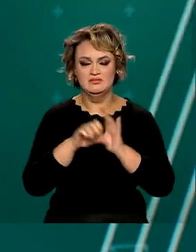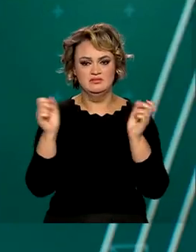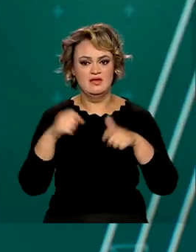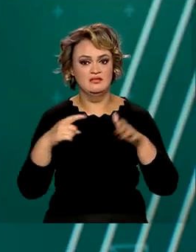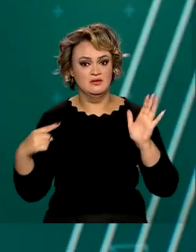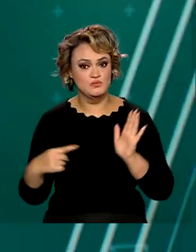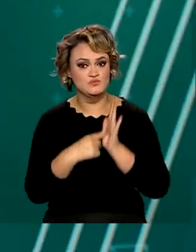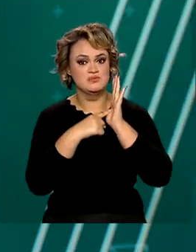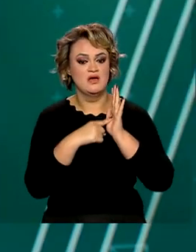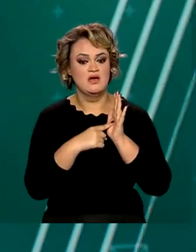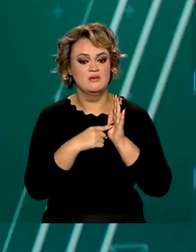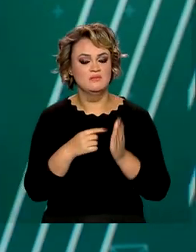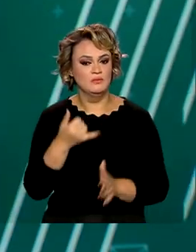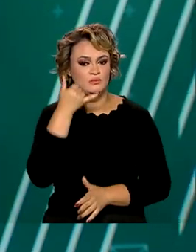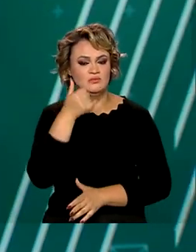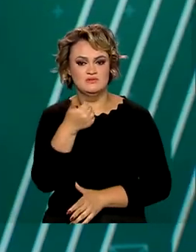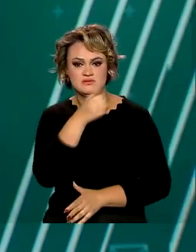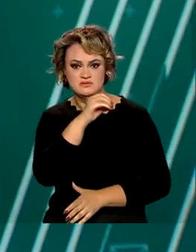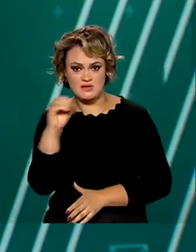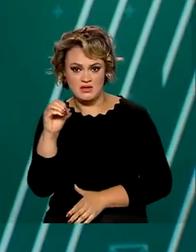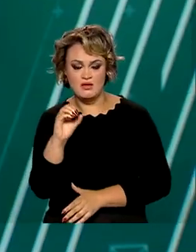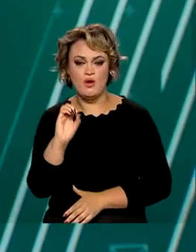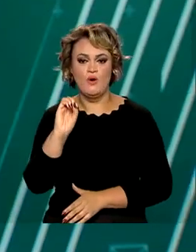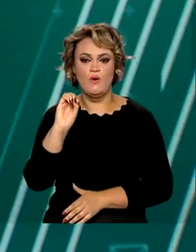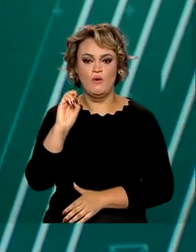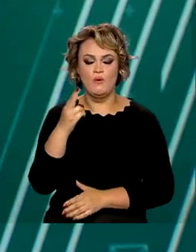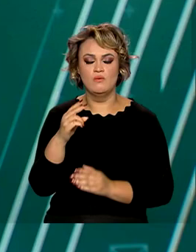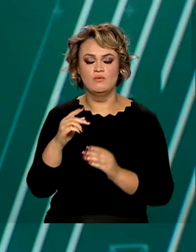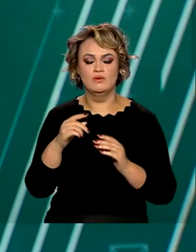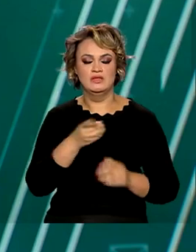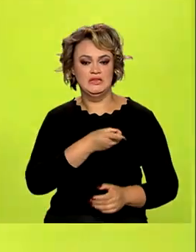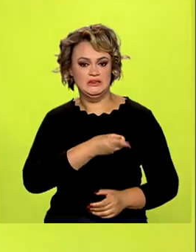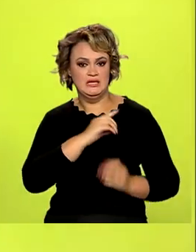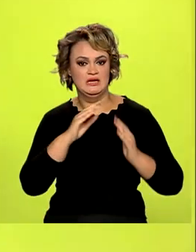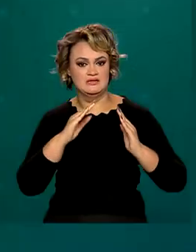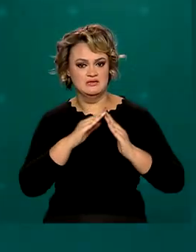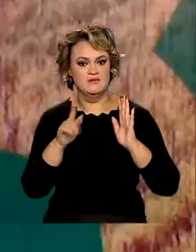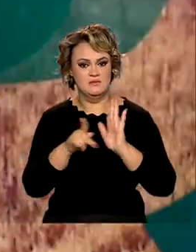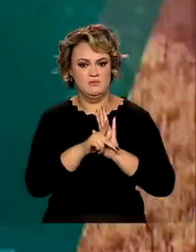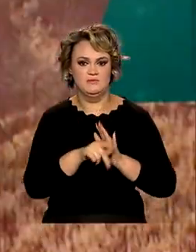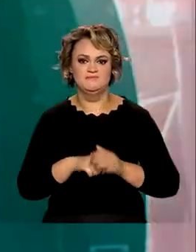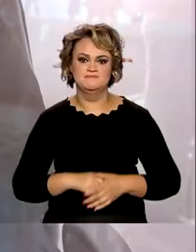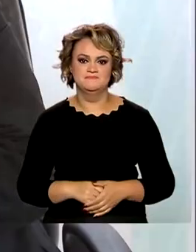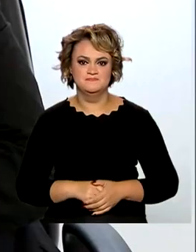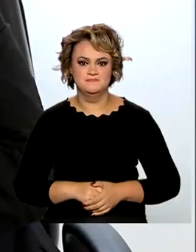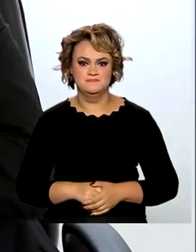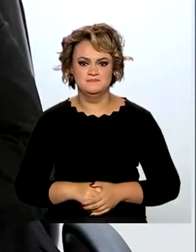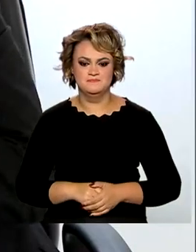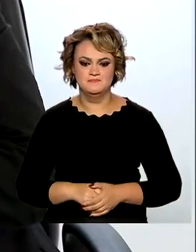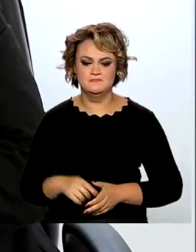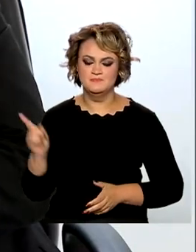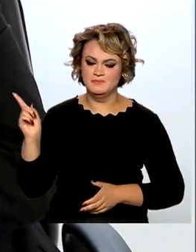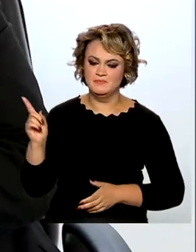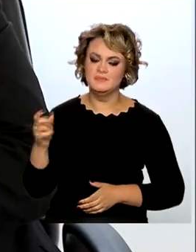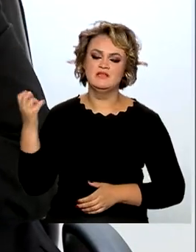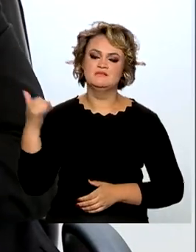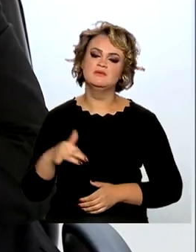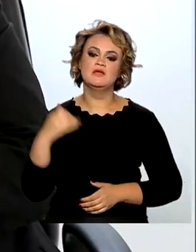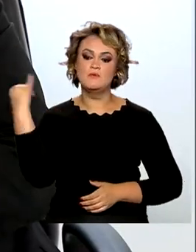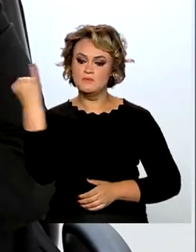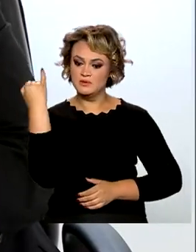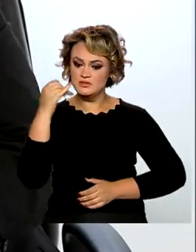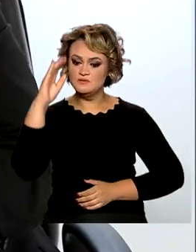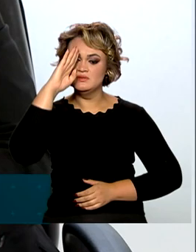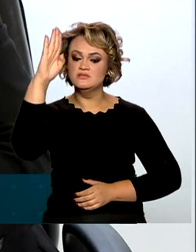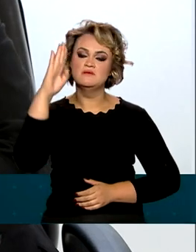denunciados pelo Disque 100 e também em delegacias especializadas. O mais importante é